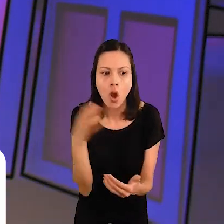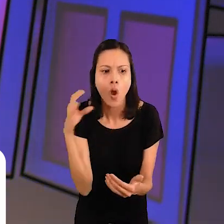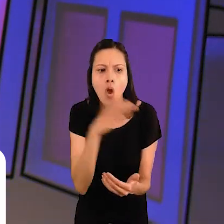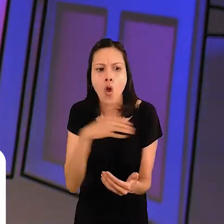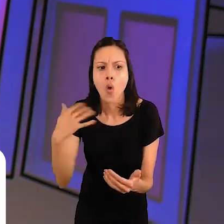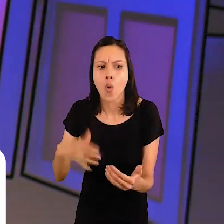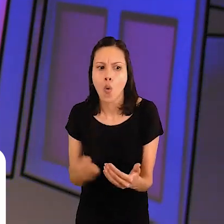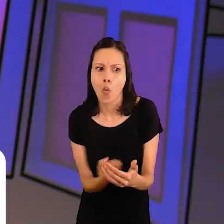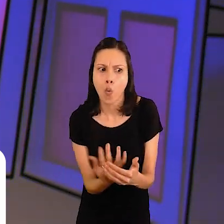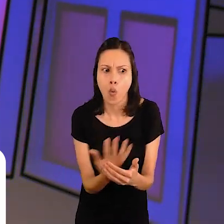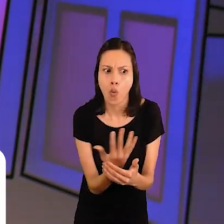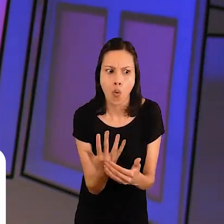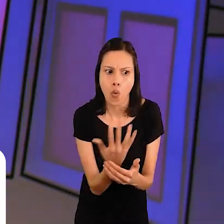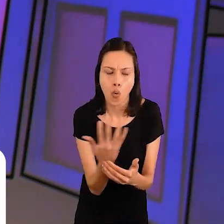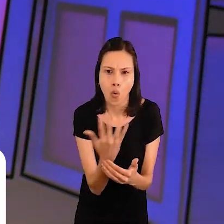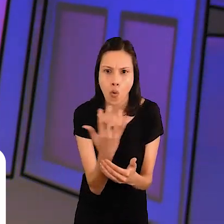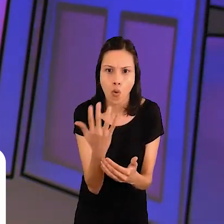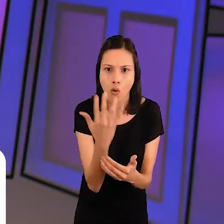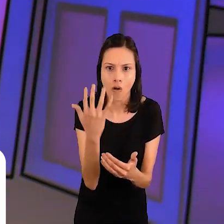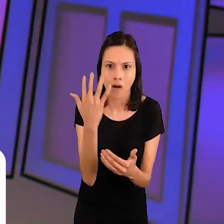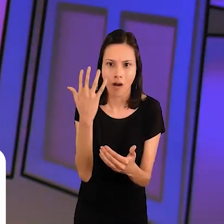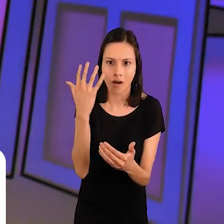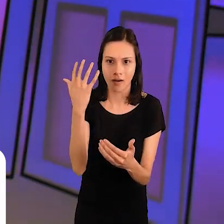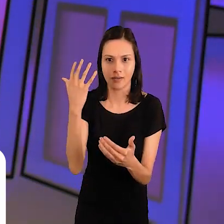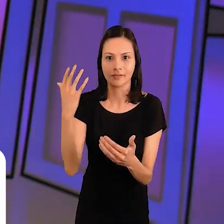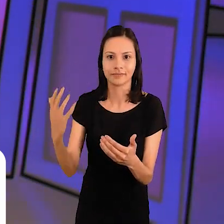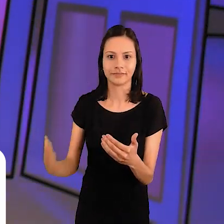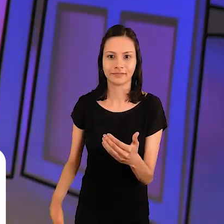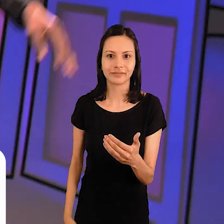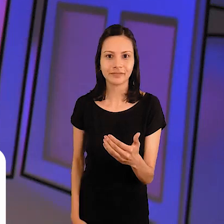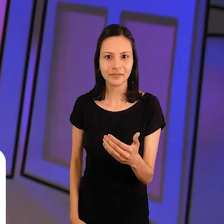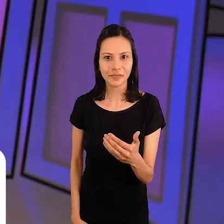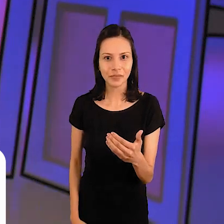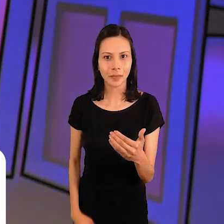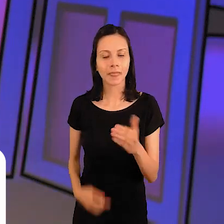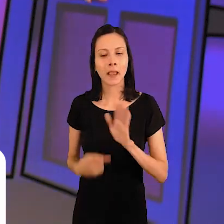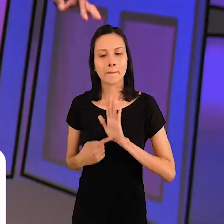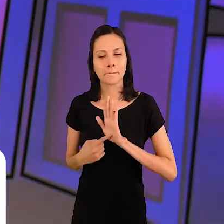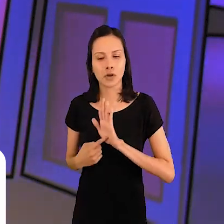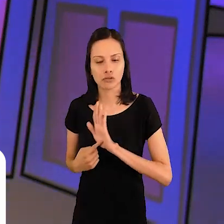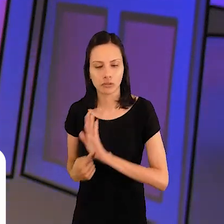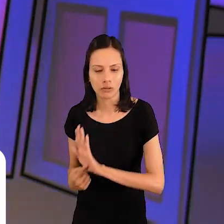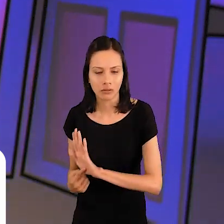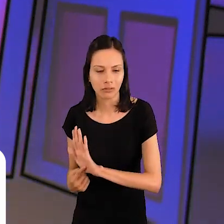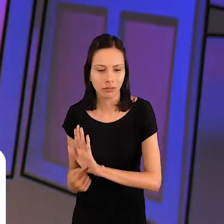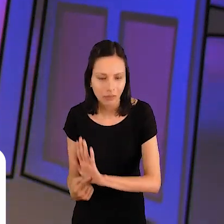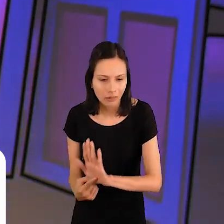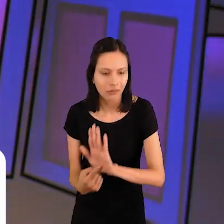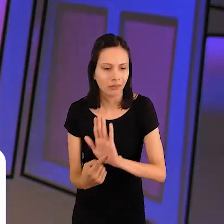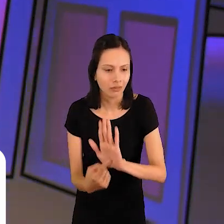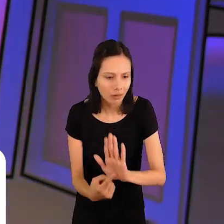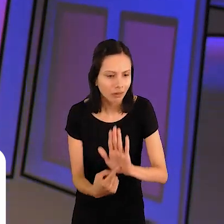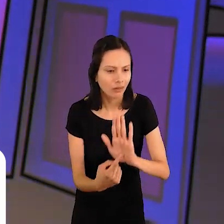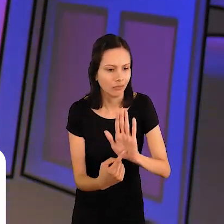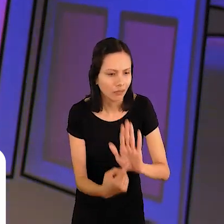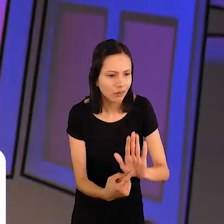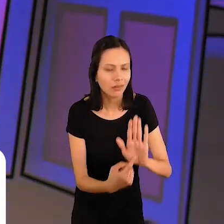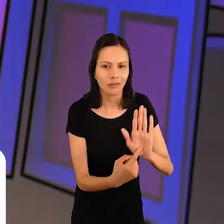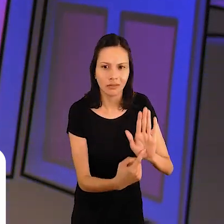fumaça. E assim ele fez. Mostrou para todos que estavam ali,